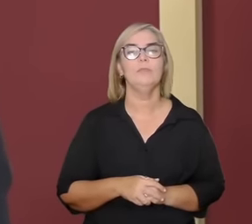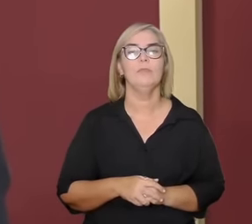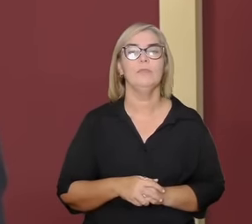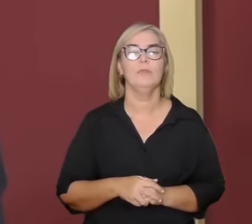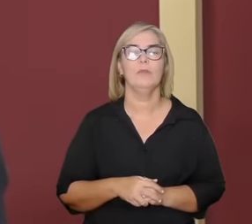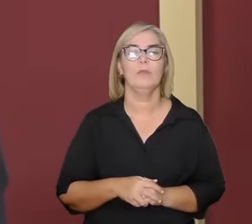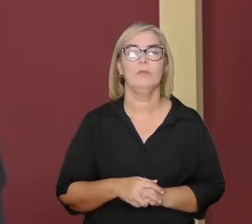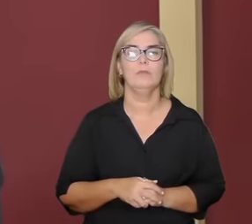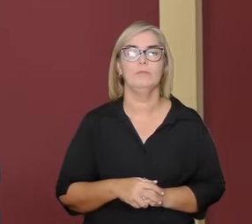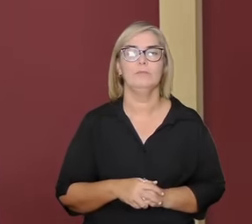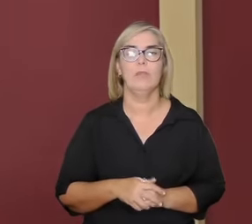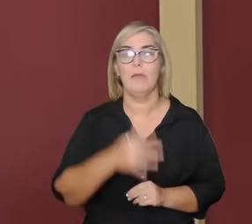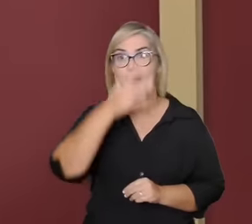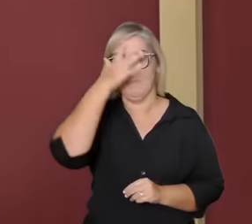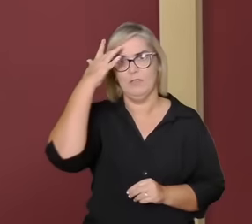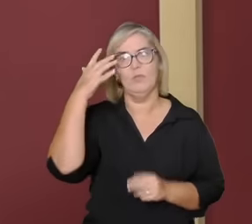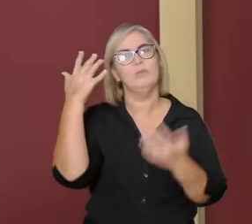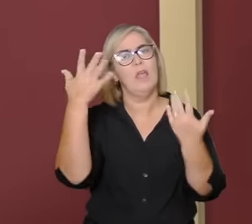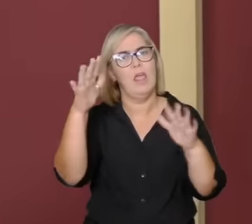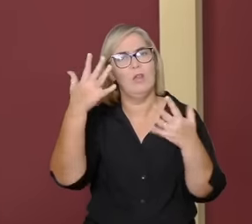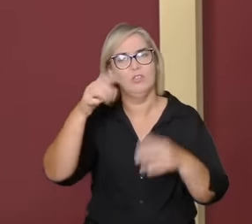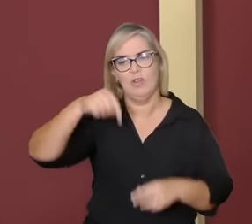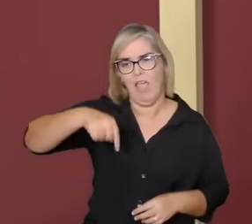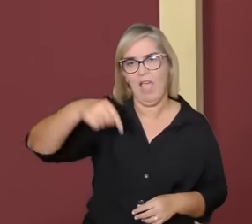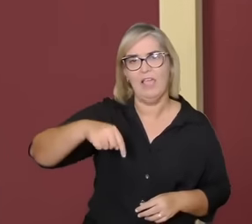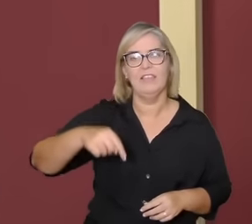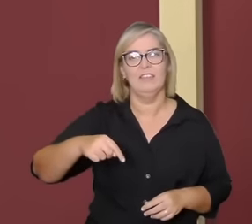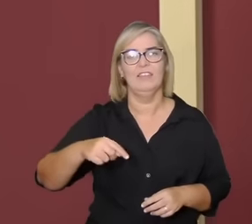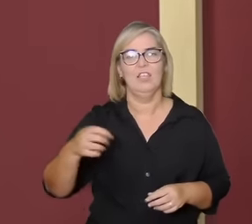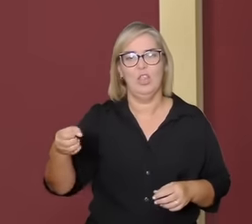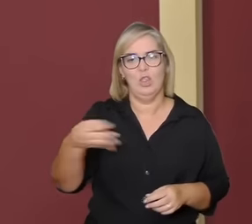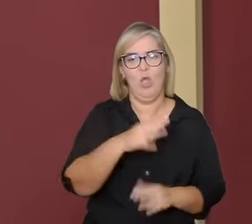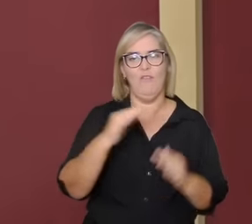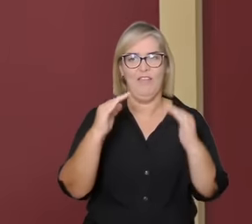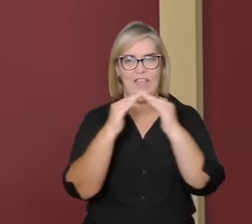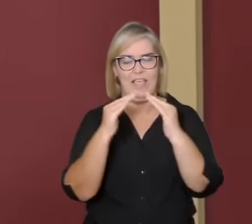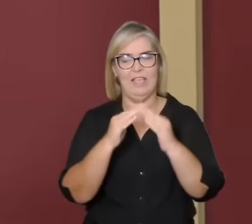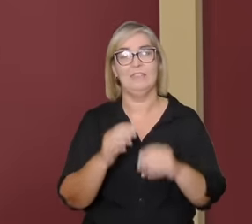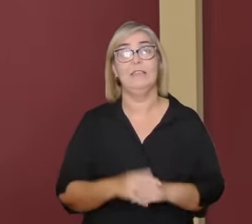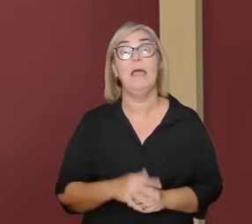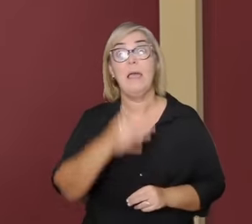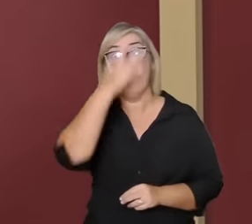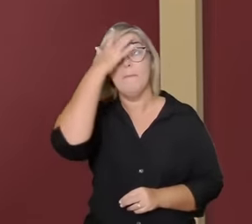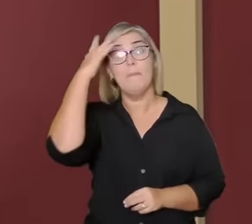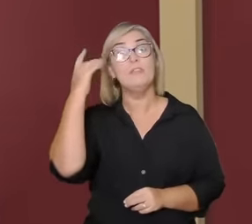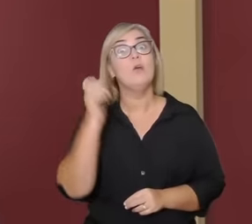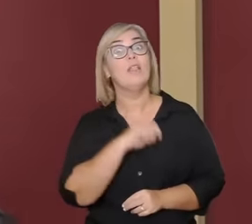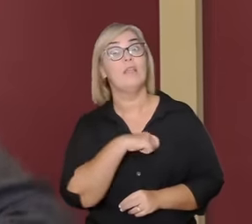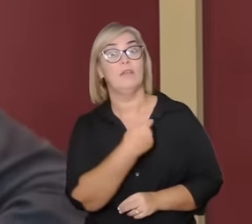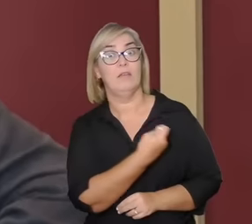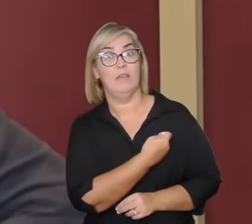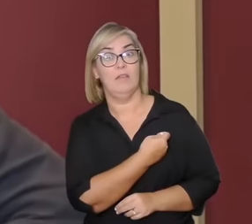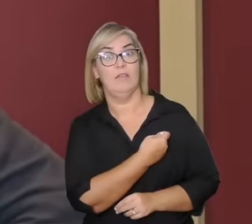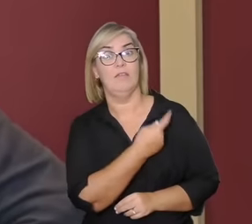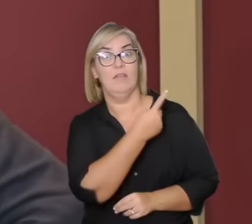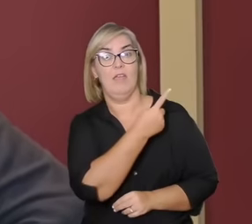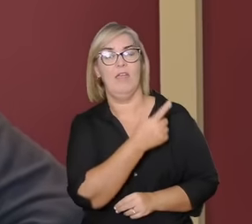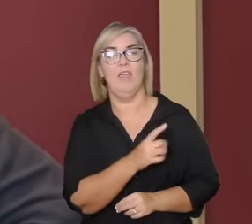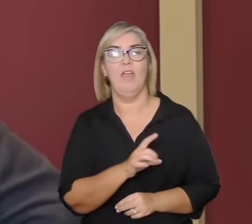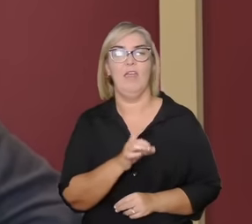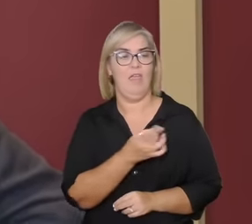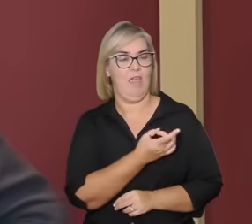pessoas elogiando o cenário agradeço novamente pessoas de Buenos Aires aqui boa noite de Buenos Aires acompanhando o Café